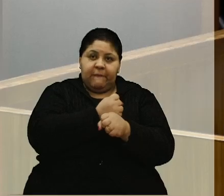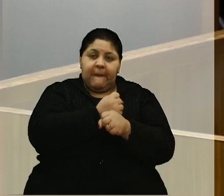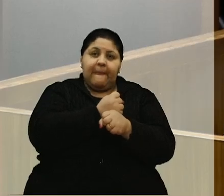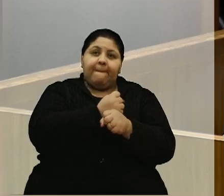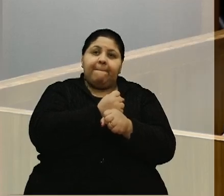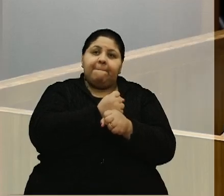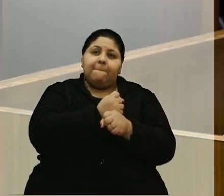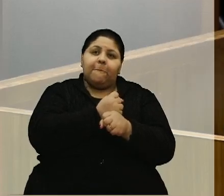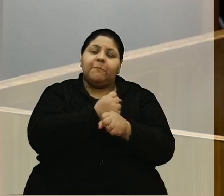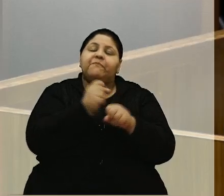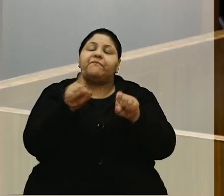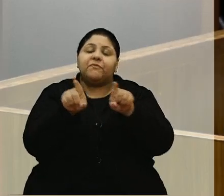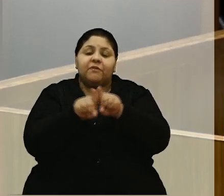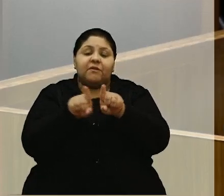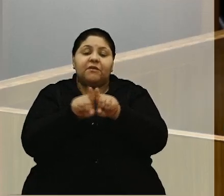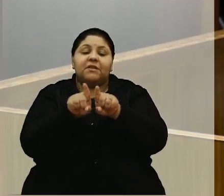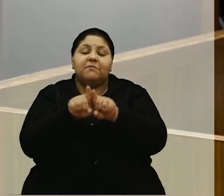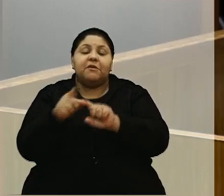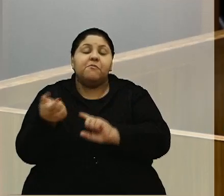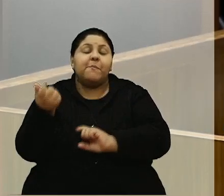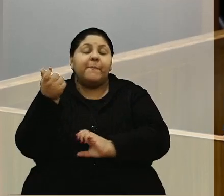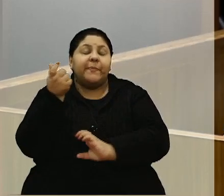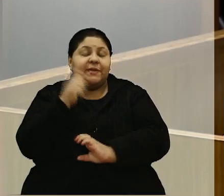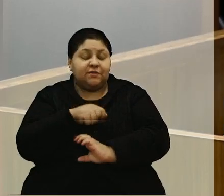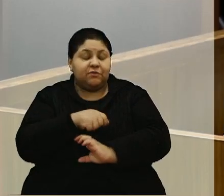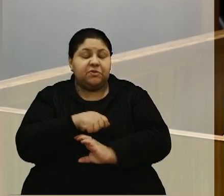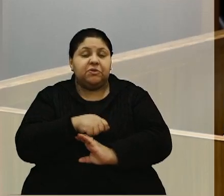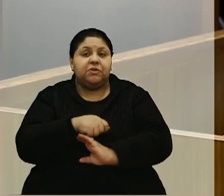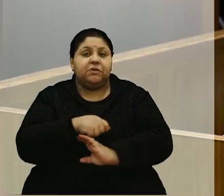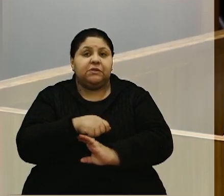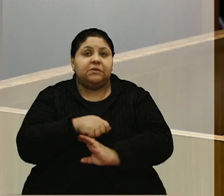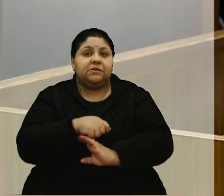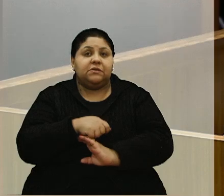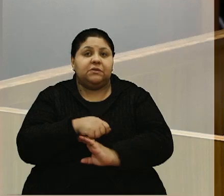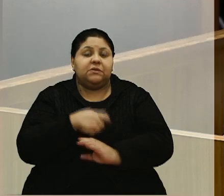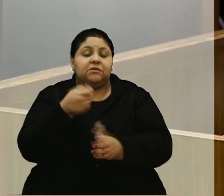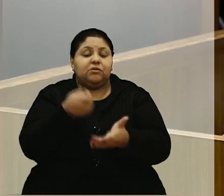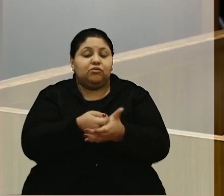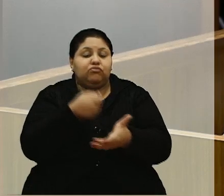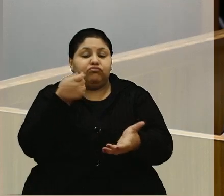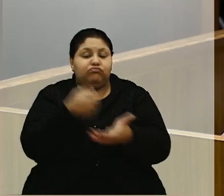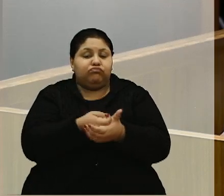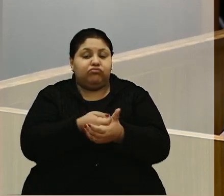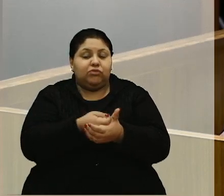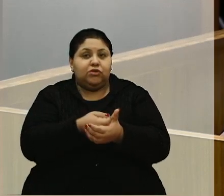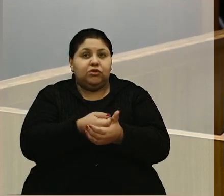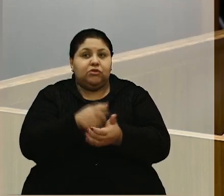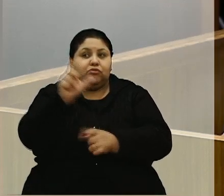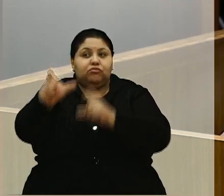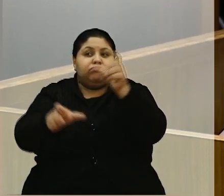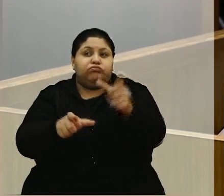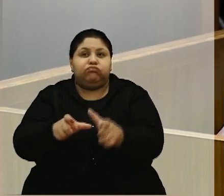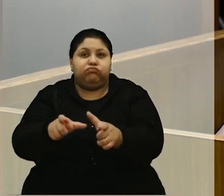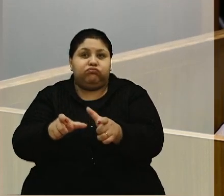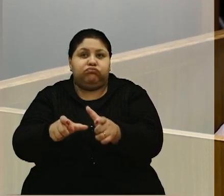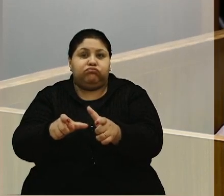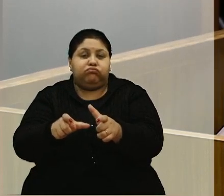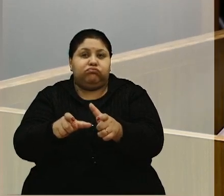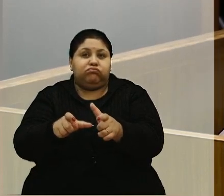que também precisou de muita luta, de muitas mãos, buscar recursos